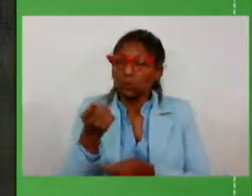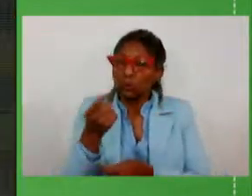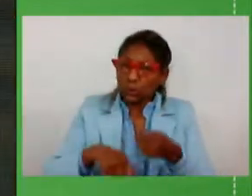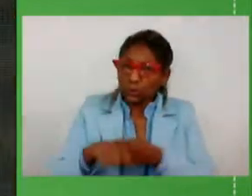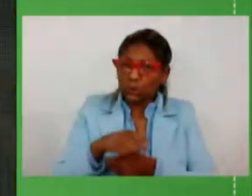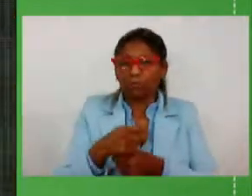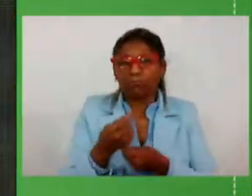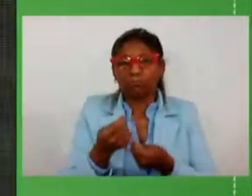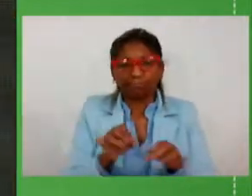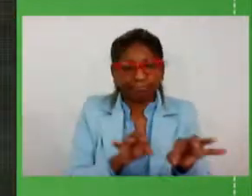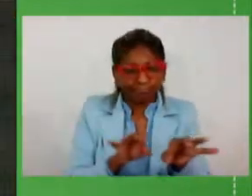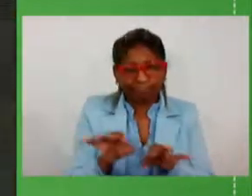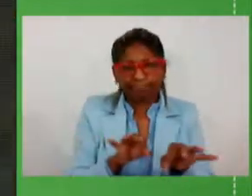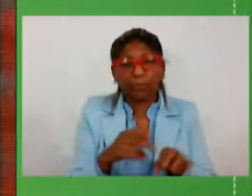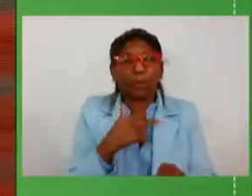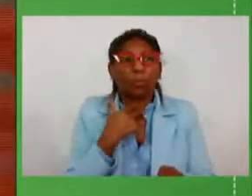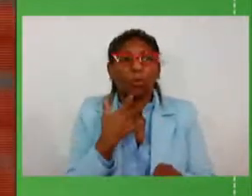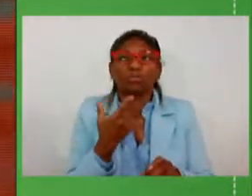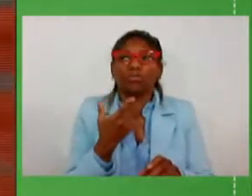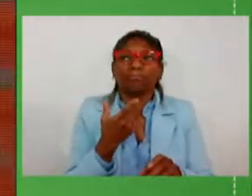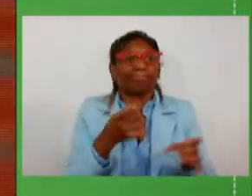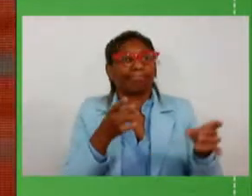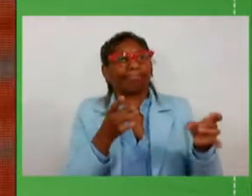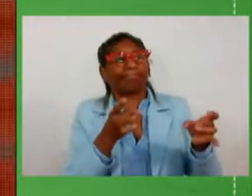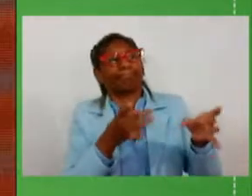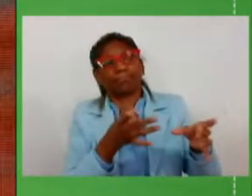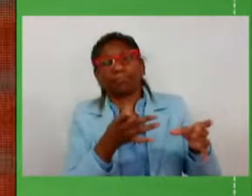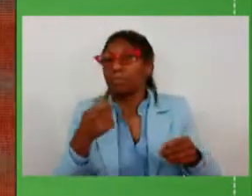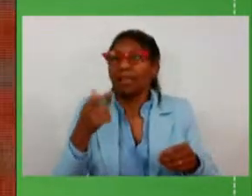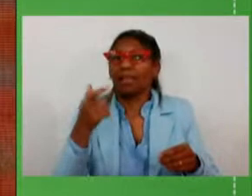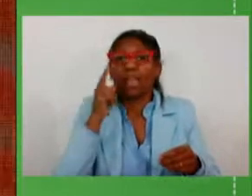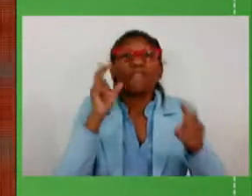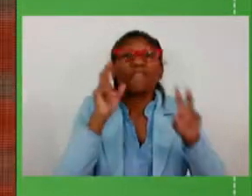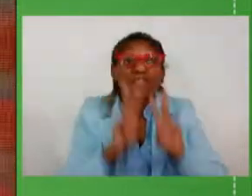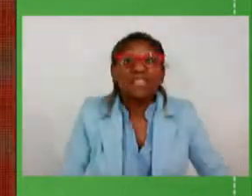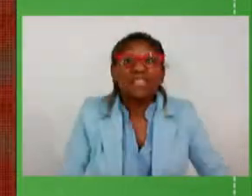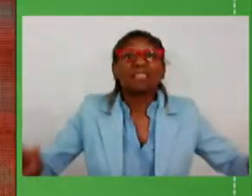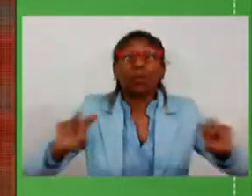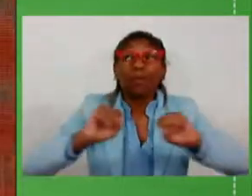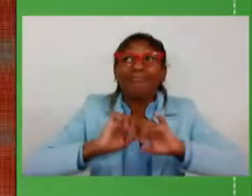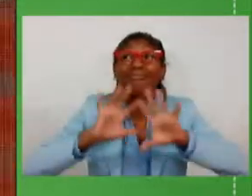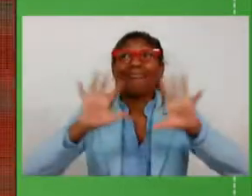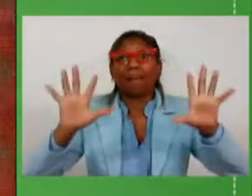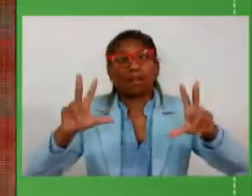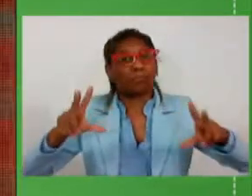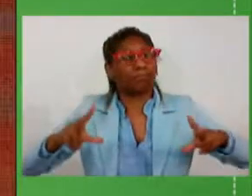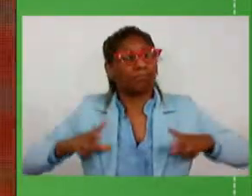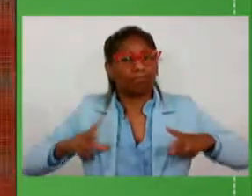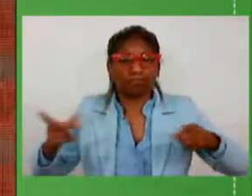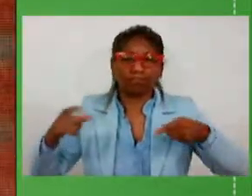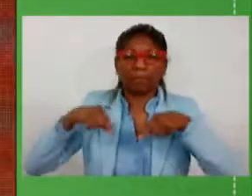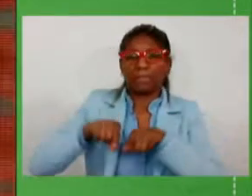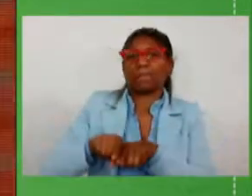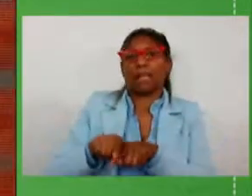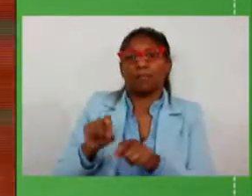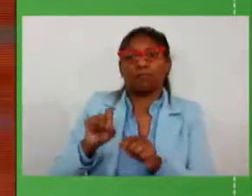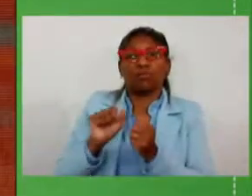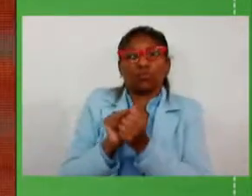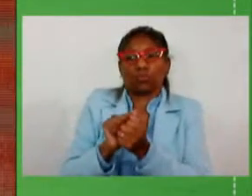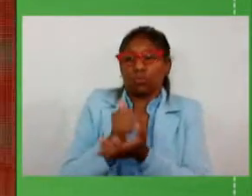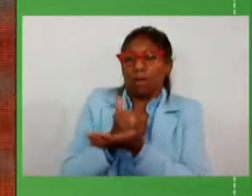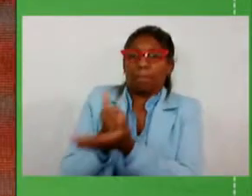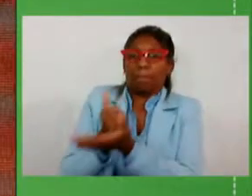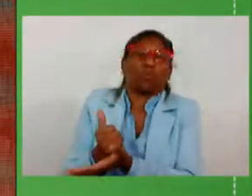não pode se afastar da visão clara de que a iniciativa privada deve ser parceira é isso que deve ter